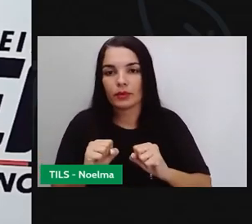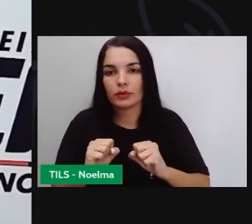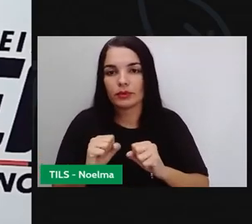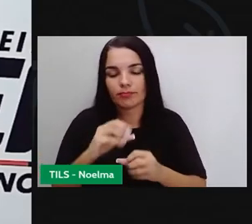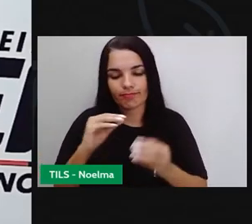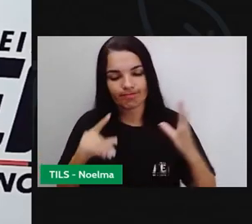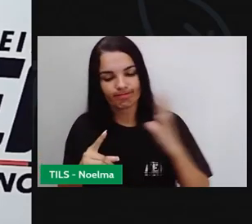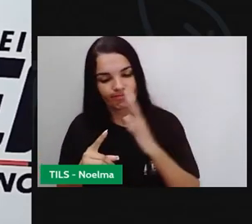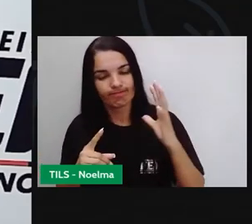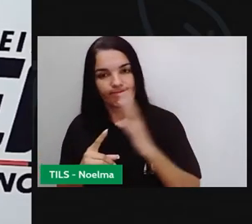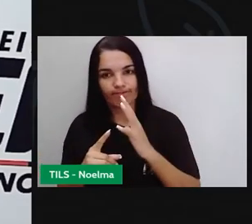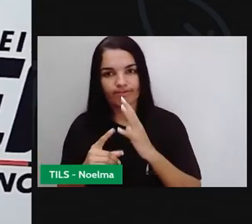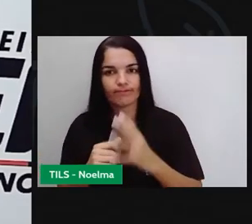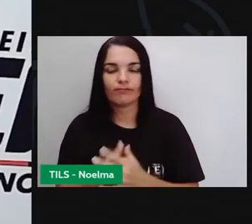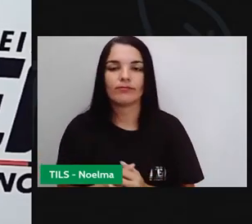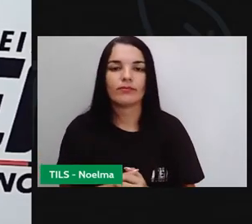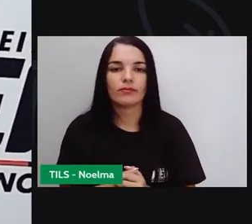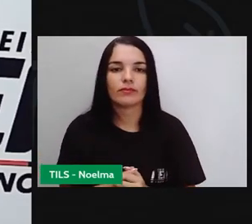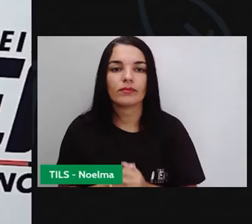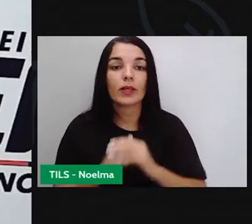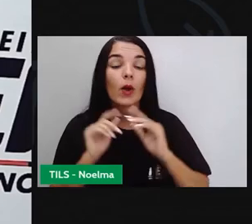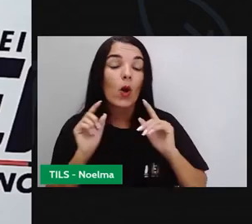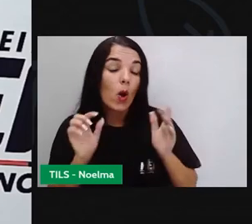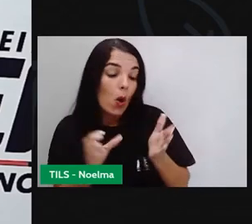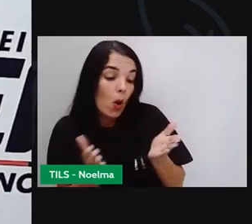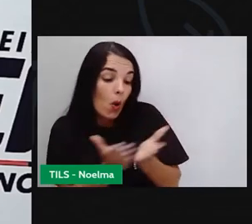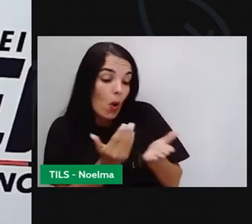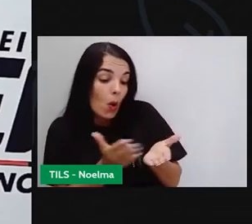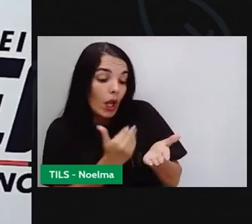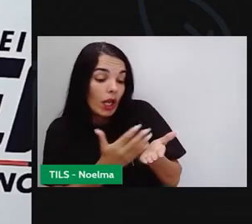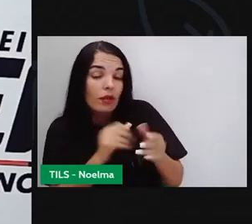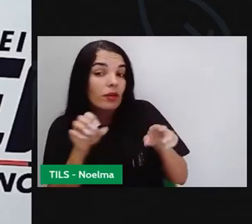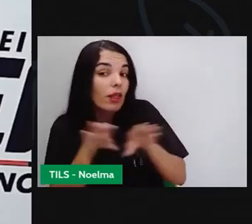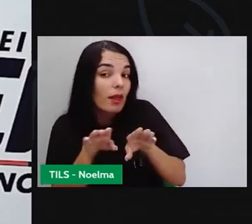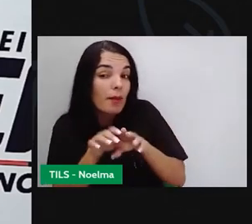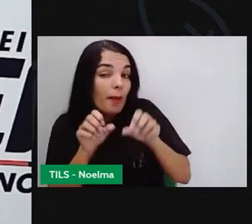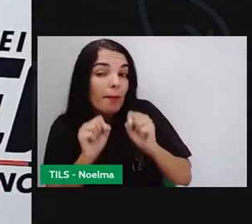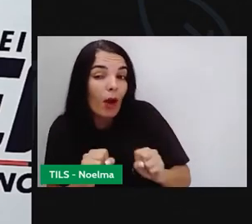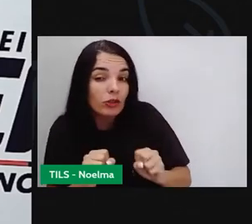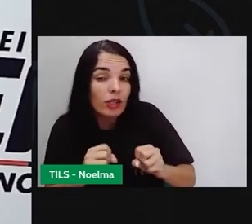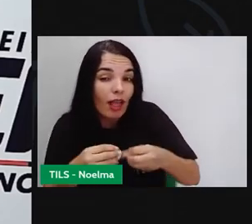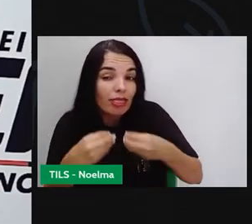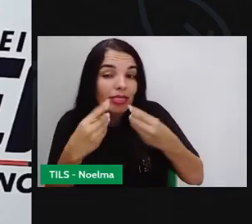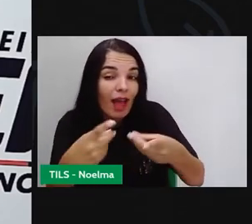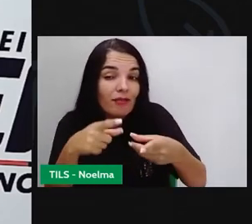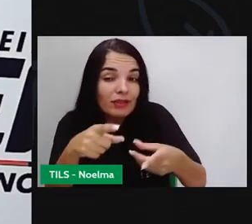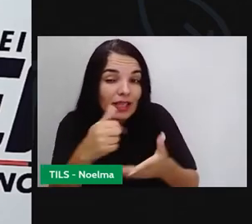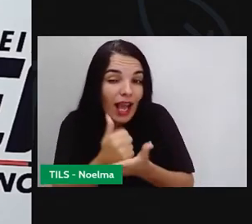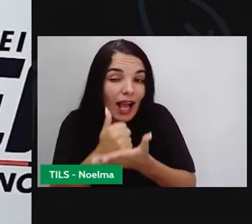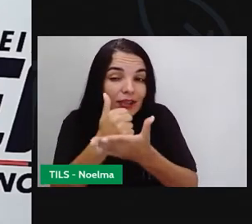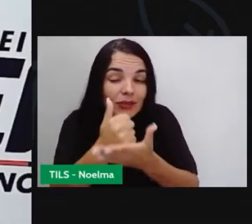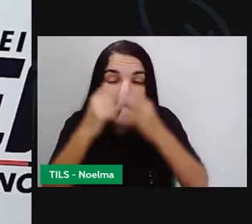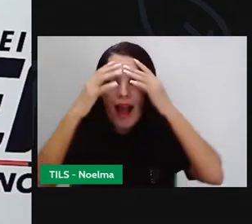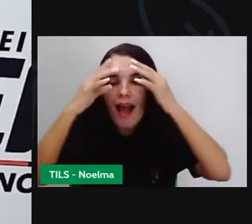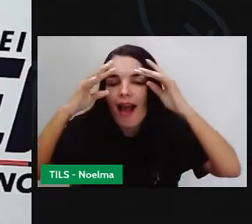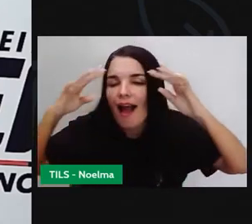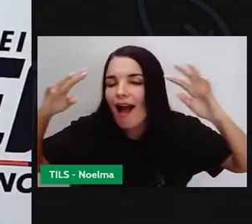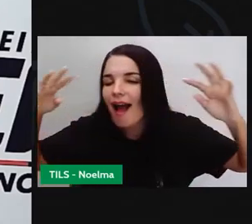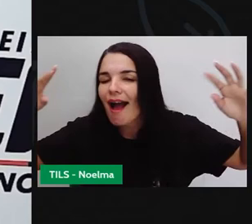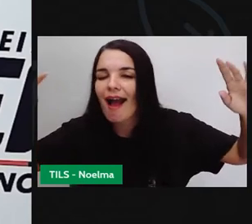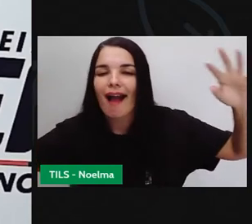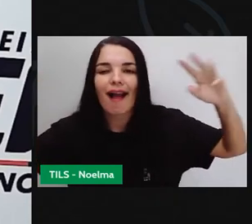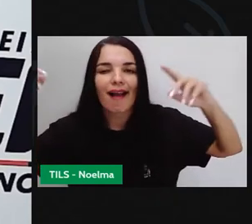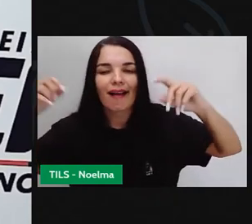O livro também serve para estimular a imaginação e a criatividade importantíssimos não só na infância, mas